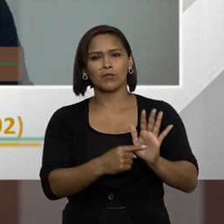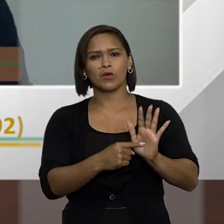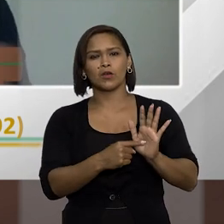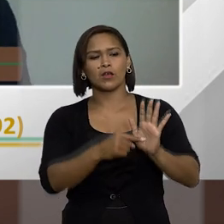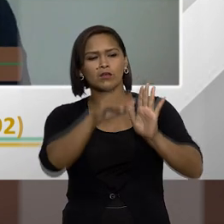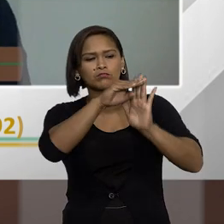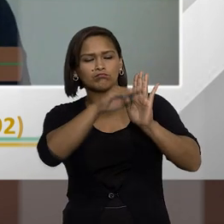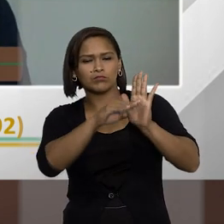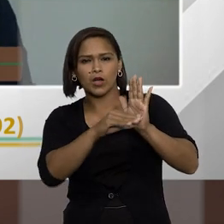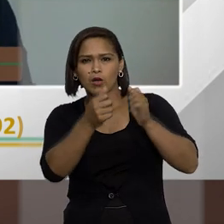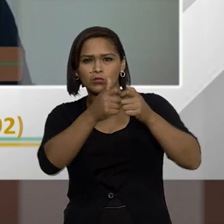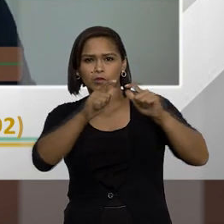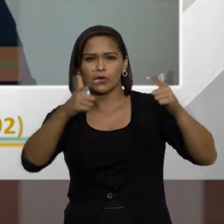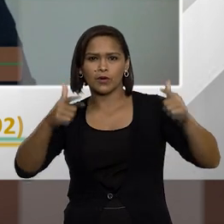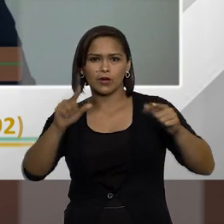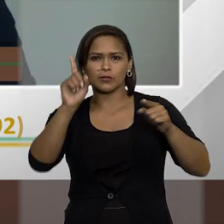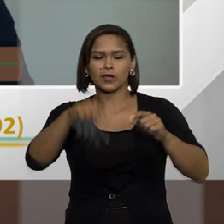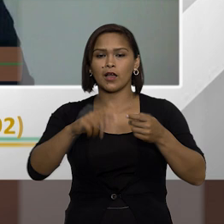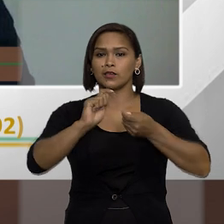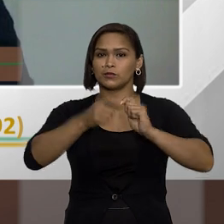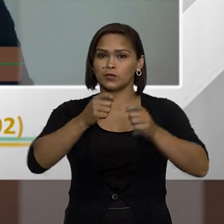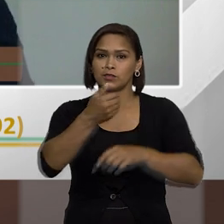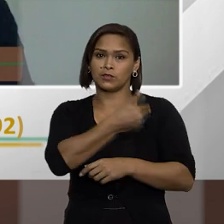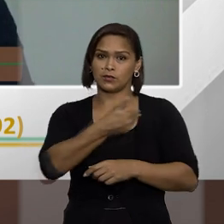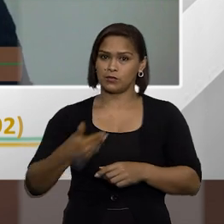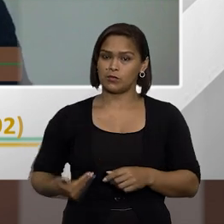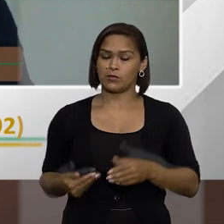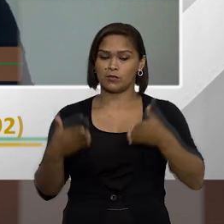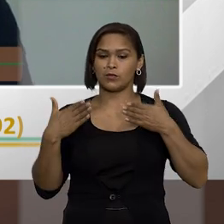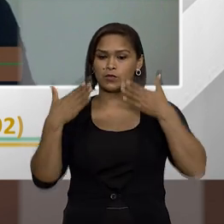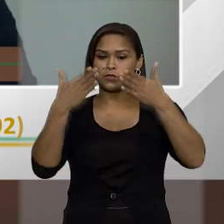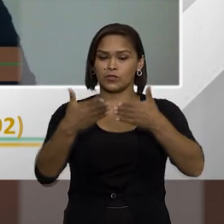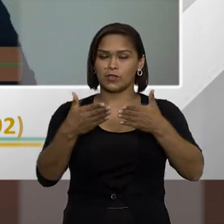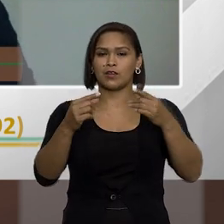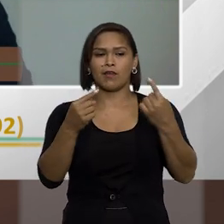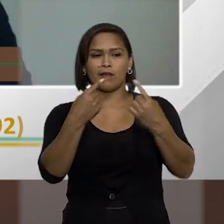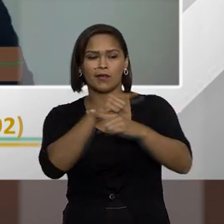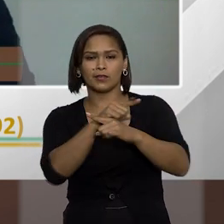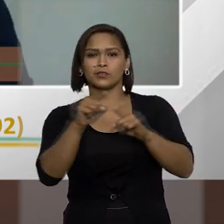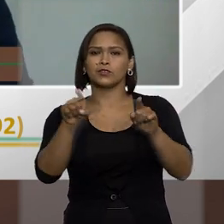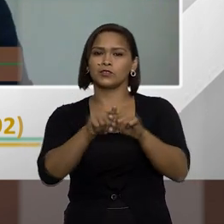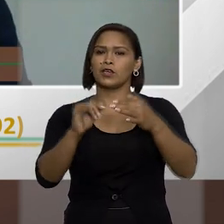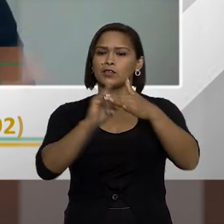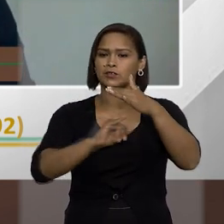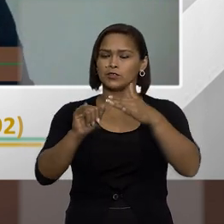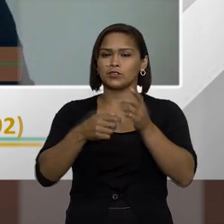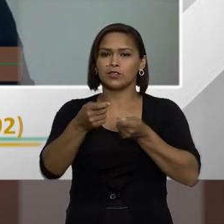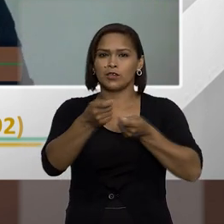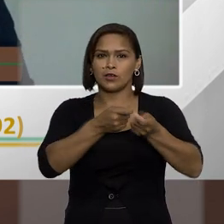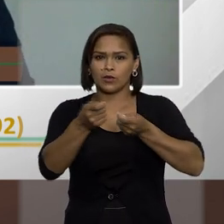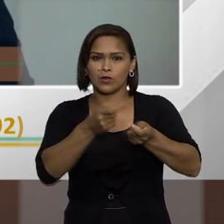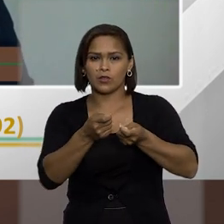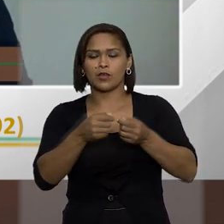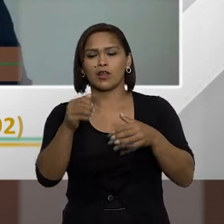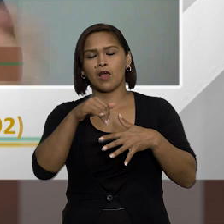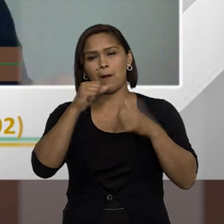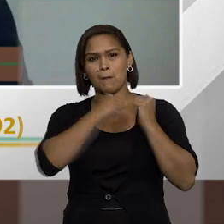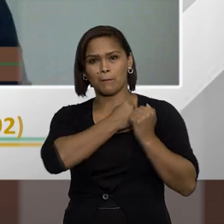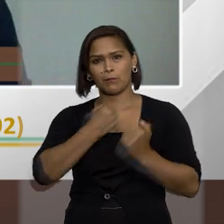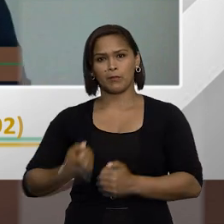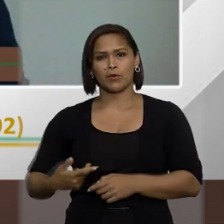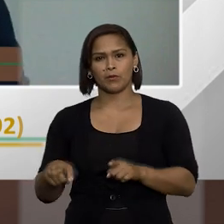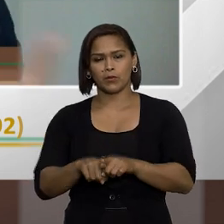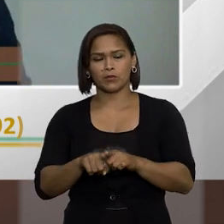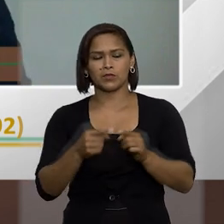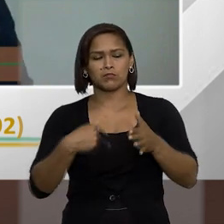atualmente um rol bastante amplo. Tanto a administração pública, direta, indireta, as entidades controladas pelo poder público,